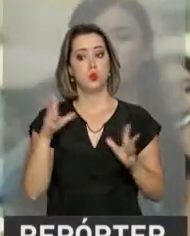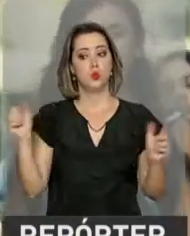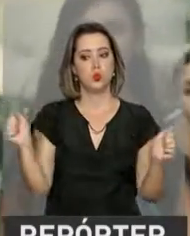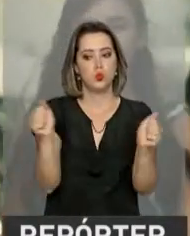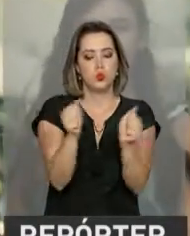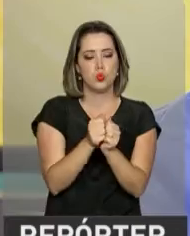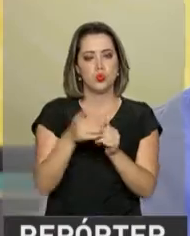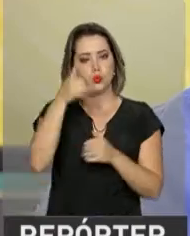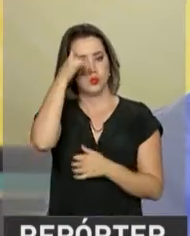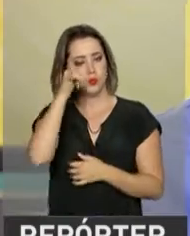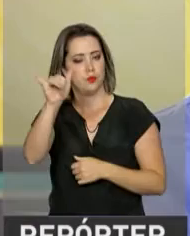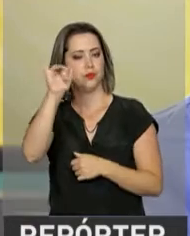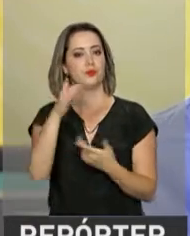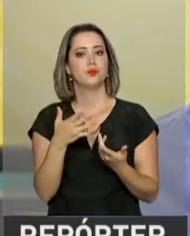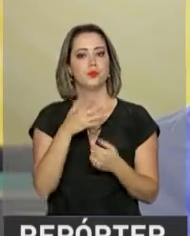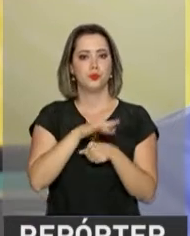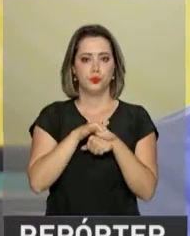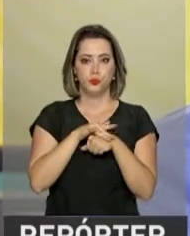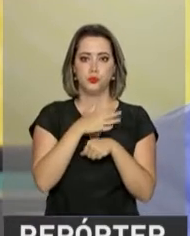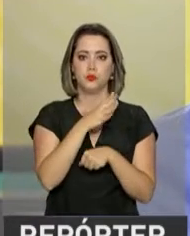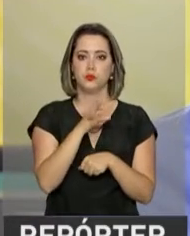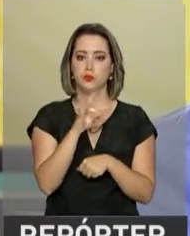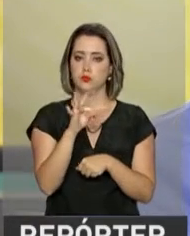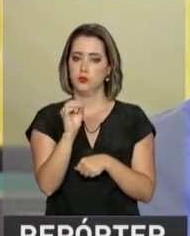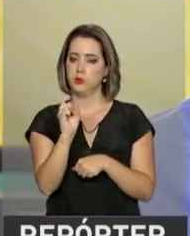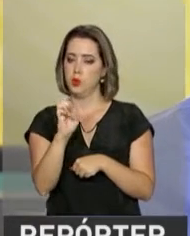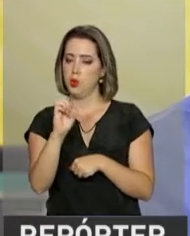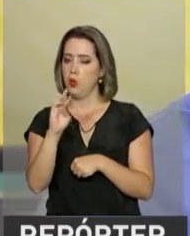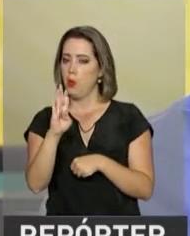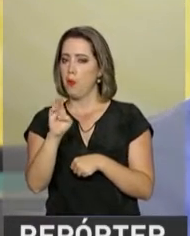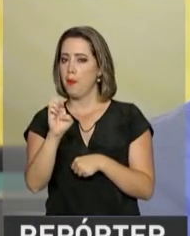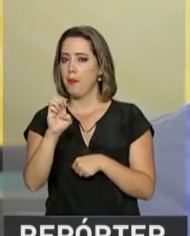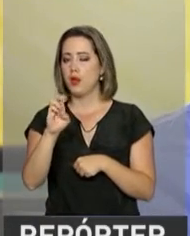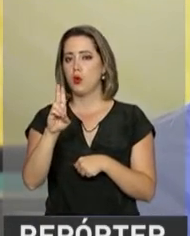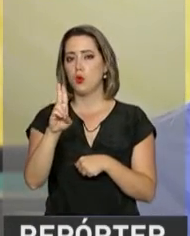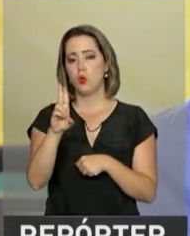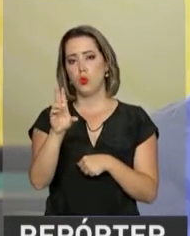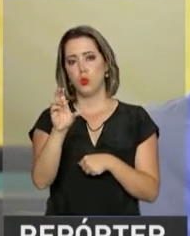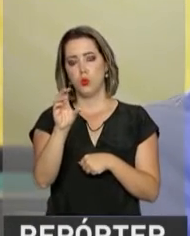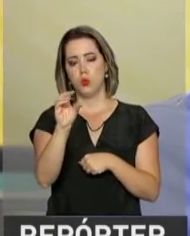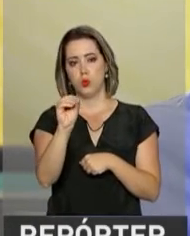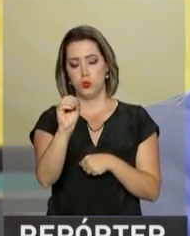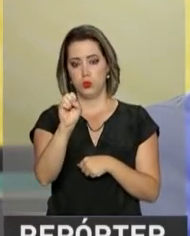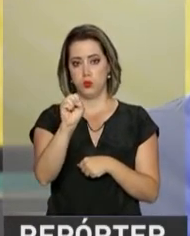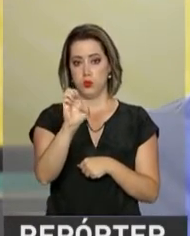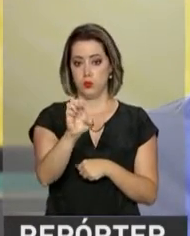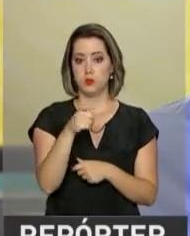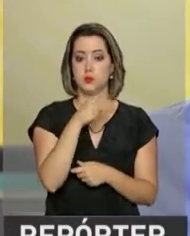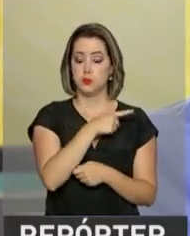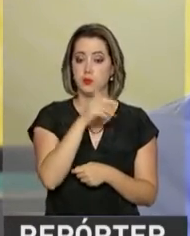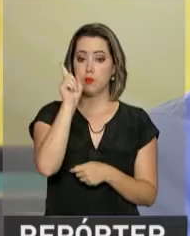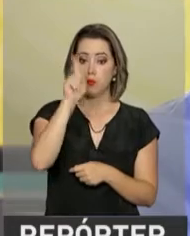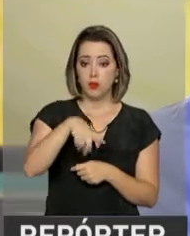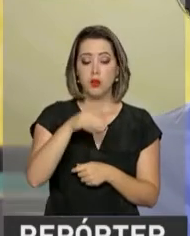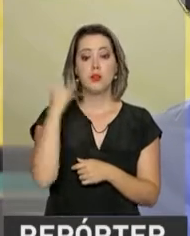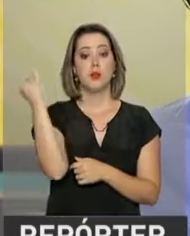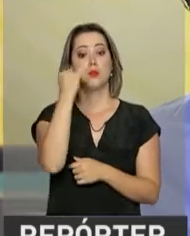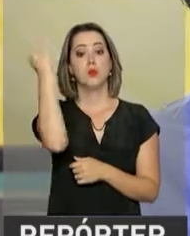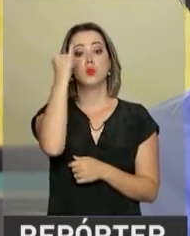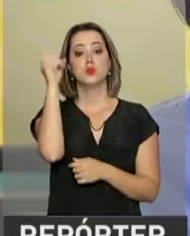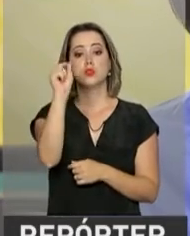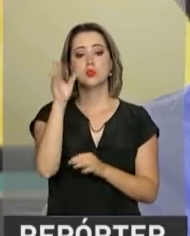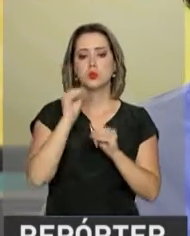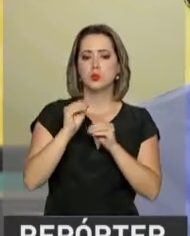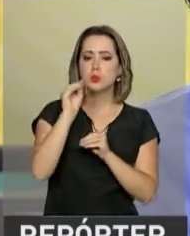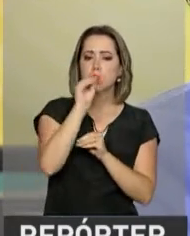tuberculose. O tratamento é importantíssimo ser levado até o fim. Se o paciente desiste